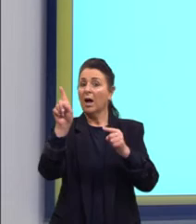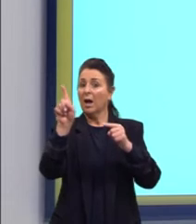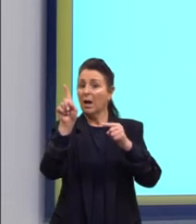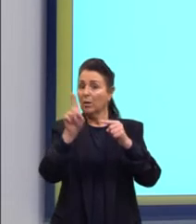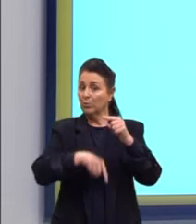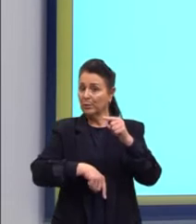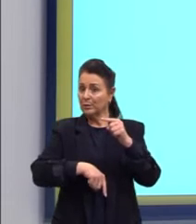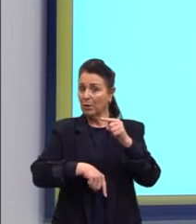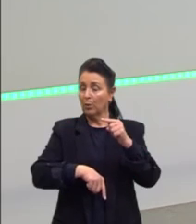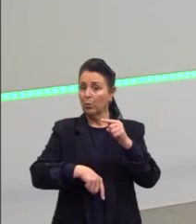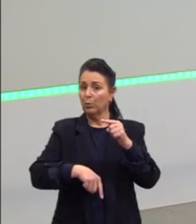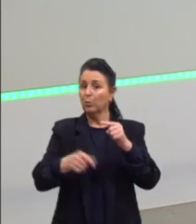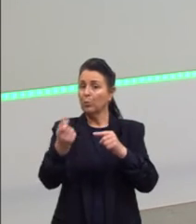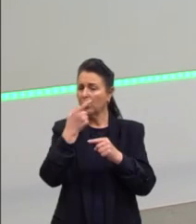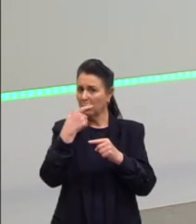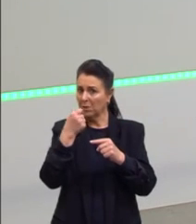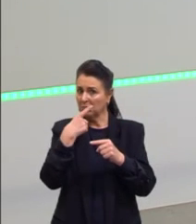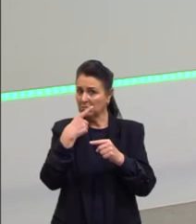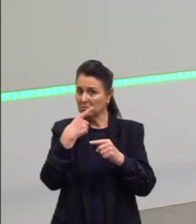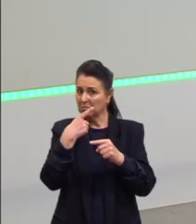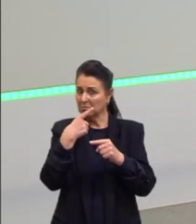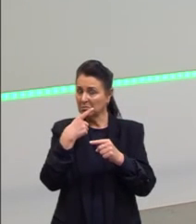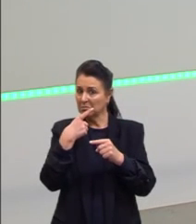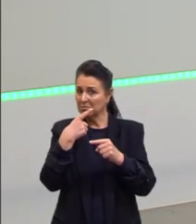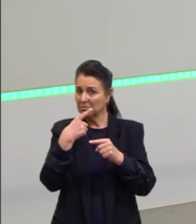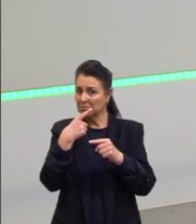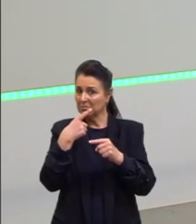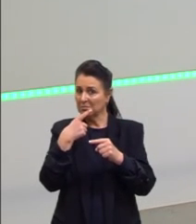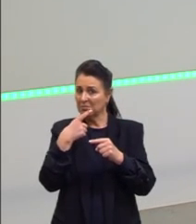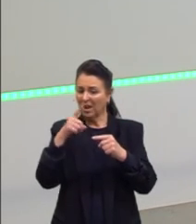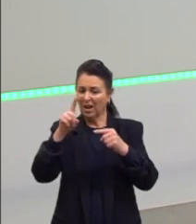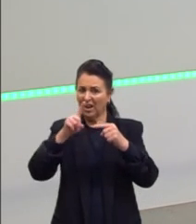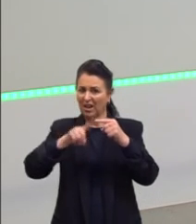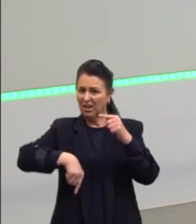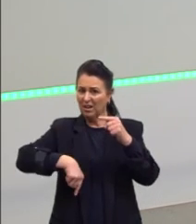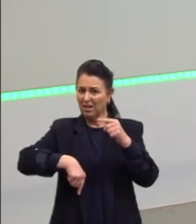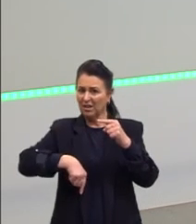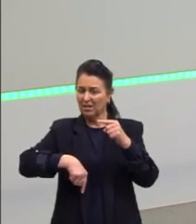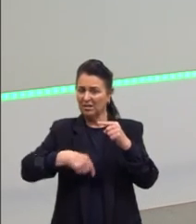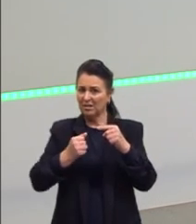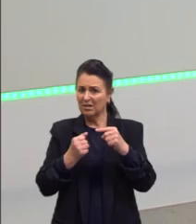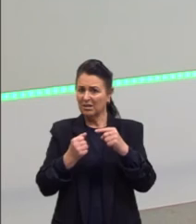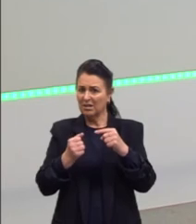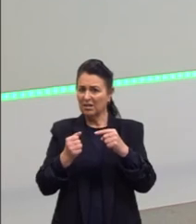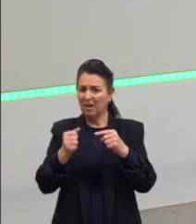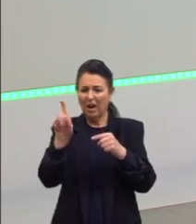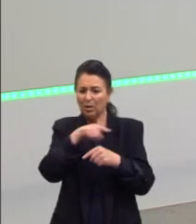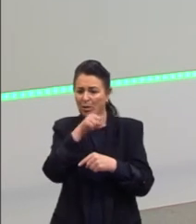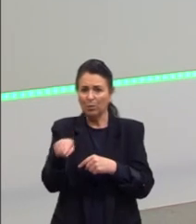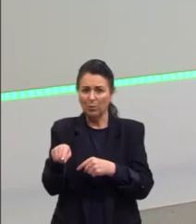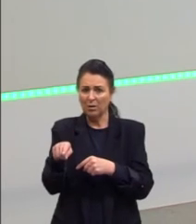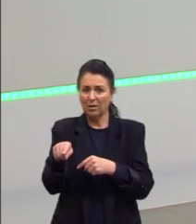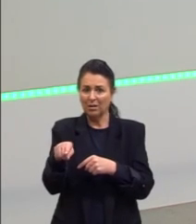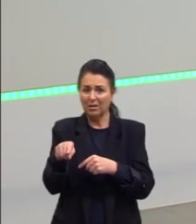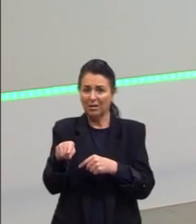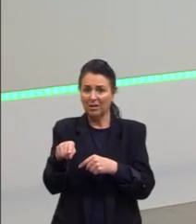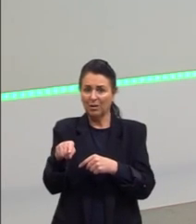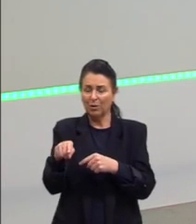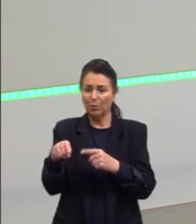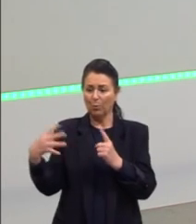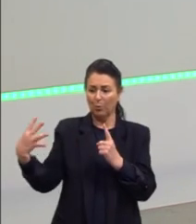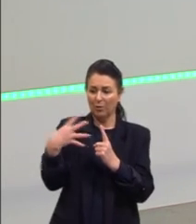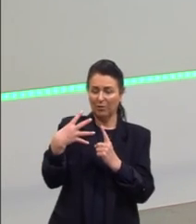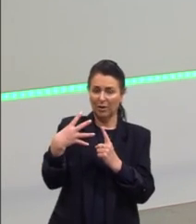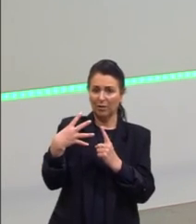efeito dos antibióticos é mais fácil, na verdade, como funciona. É os antibióticos que anulam